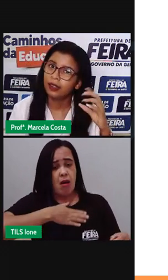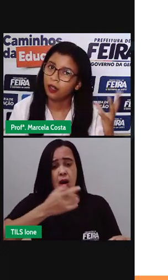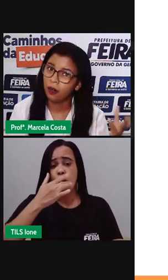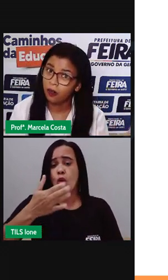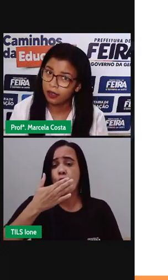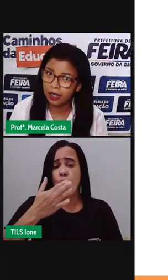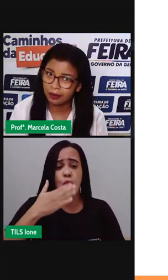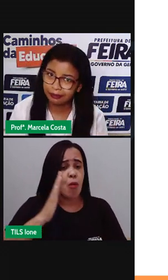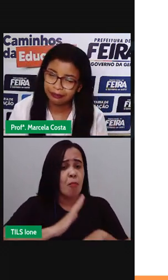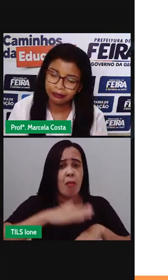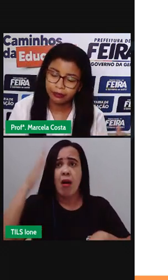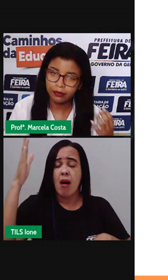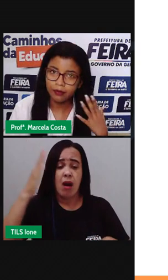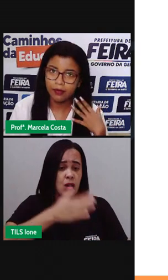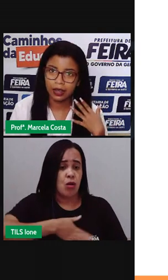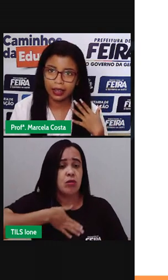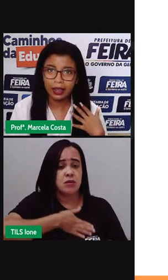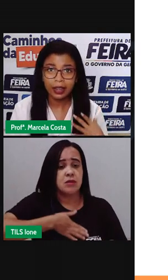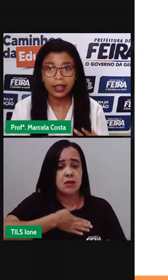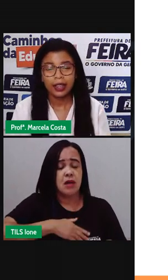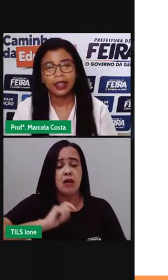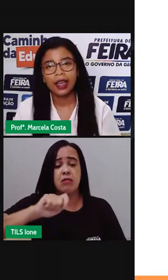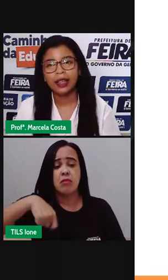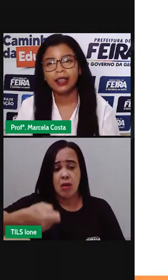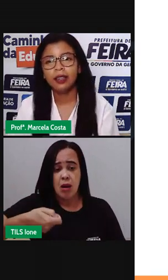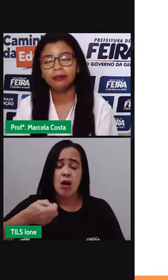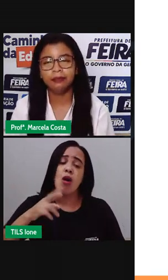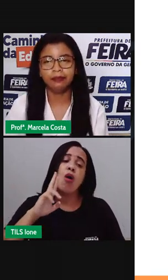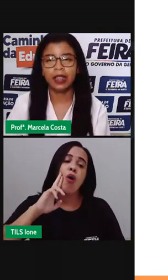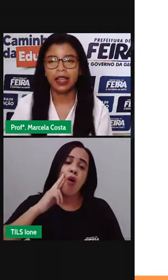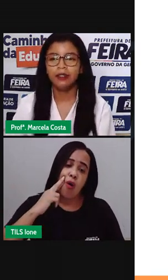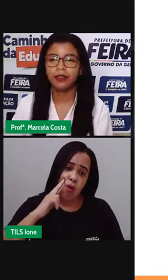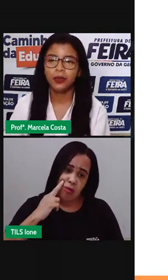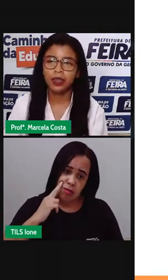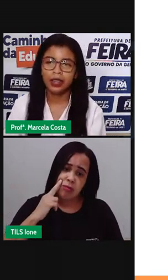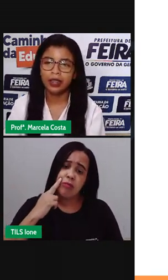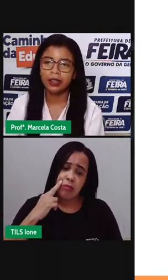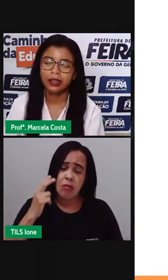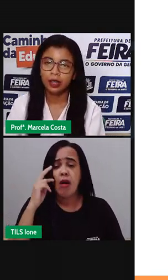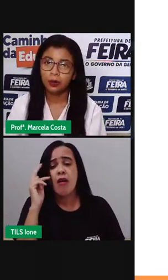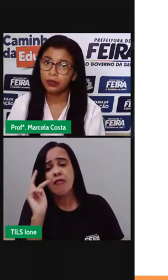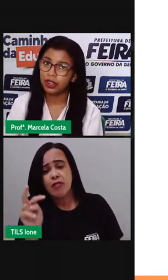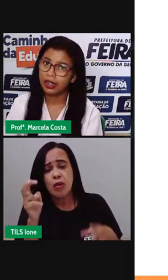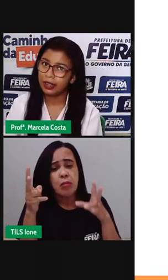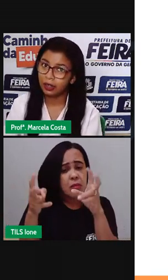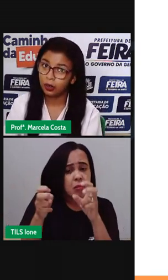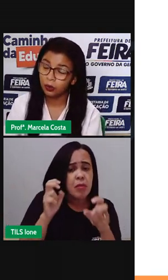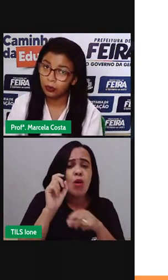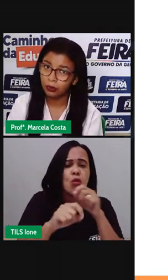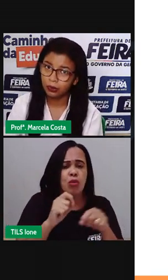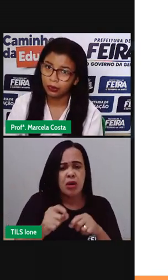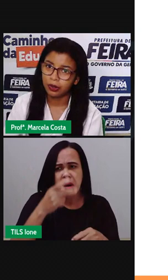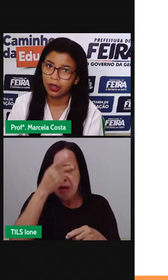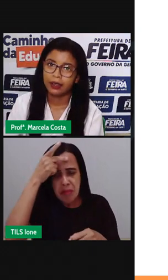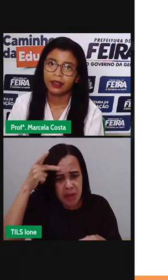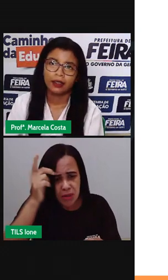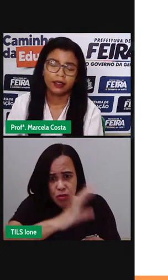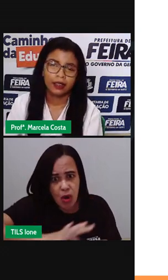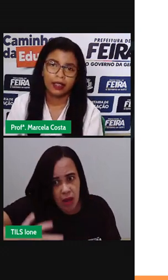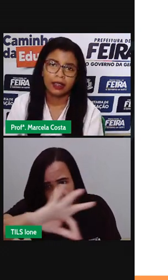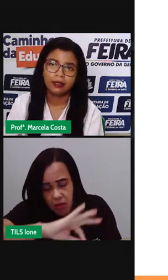rosa. E aí, ele viu que não podia agradar todo mundo.